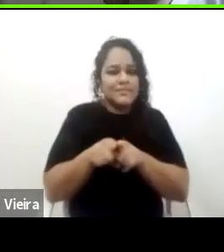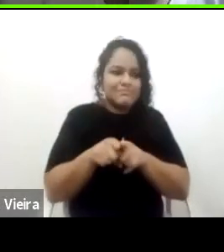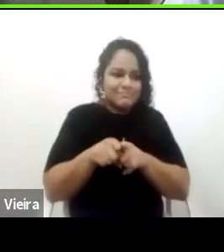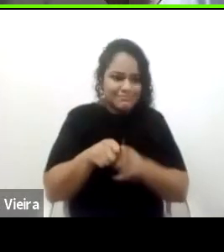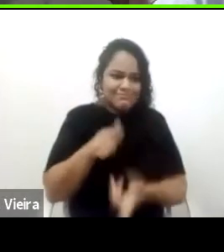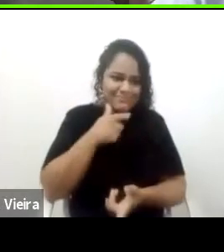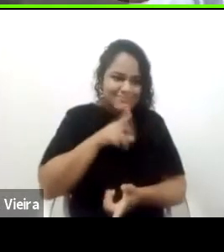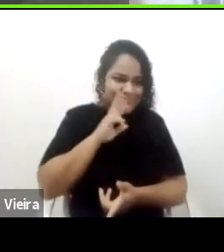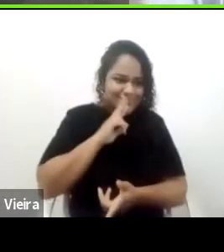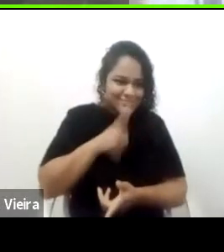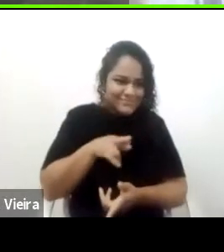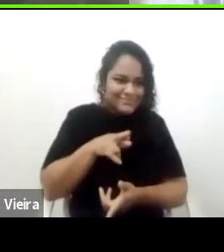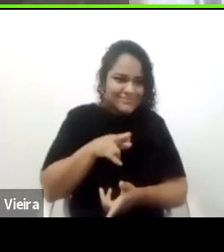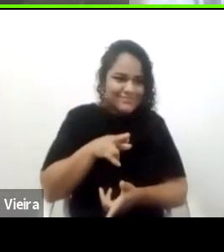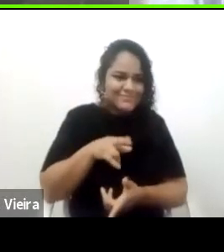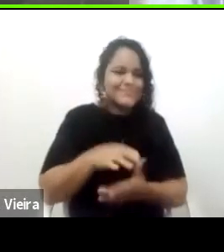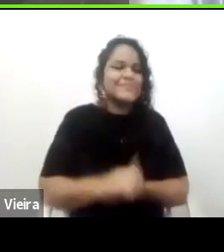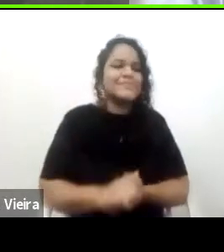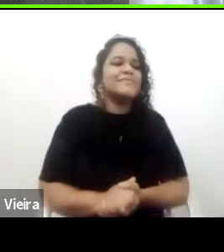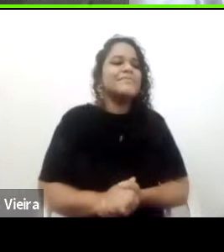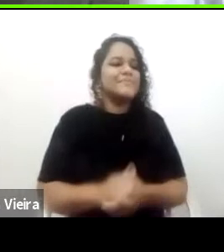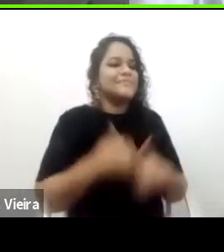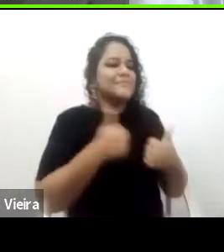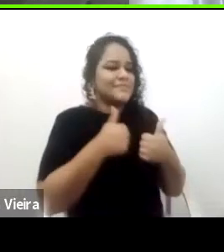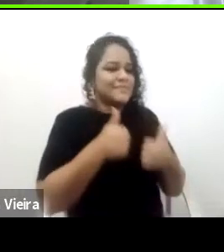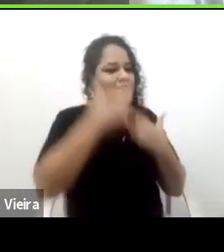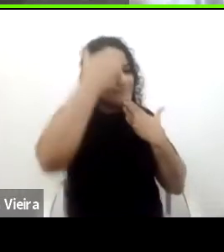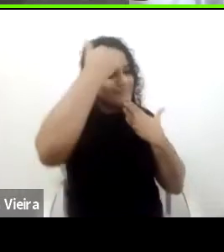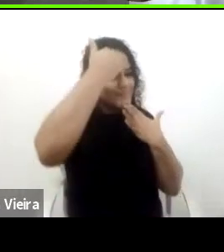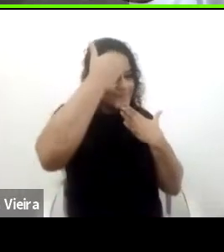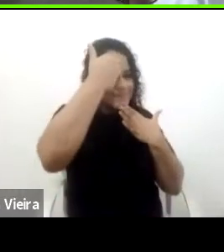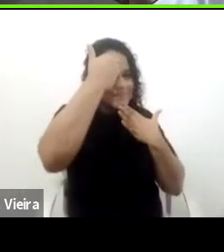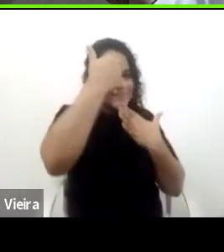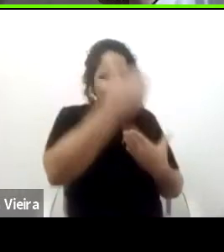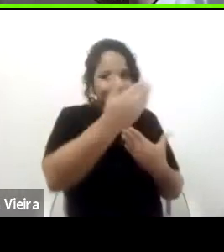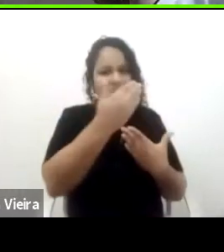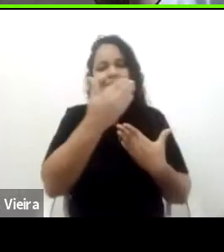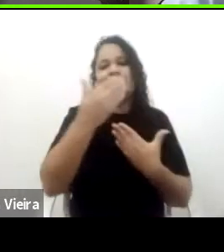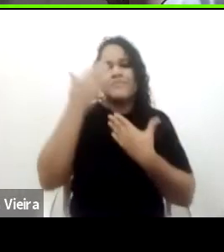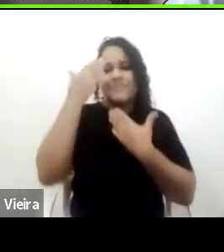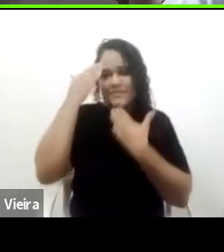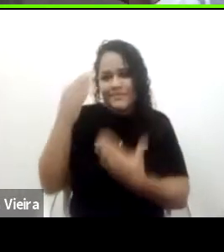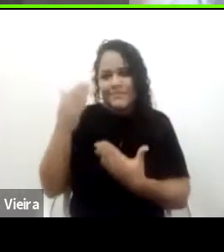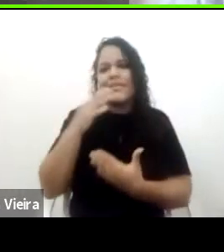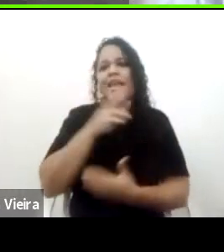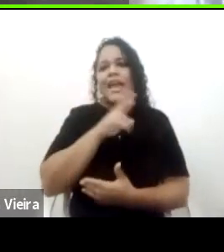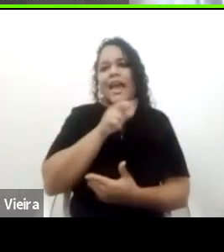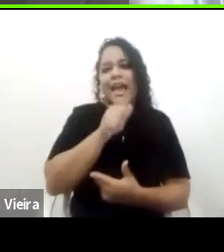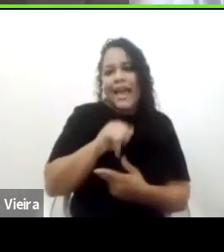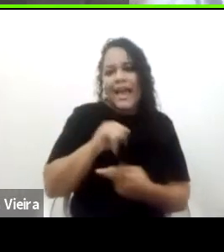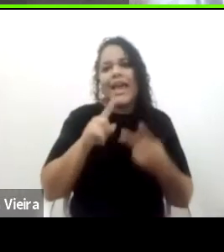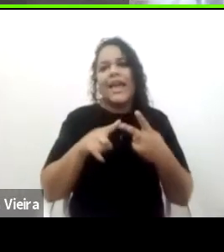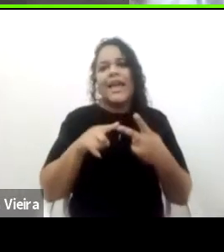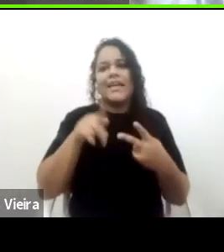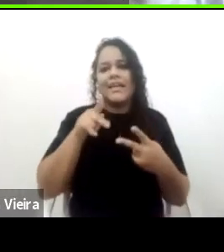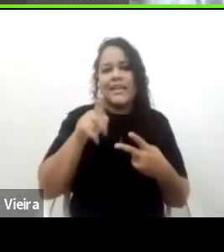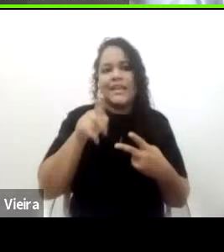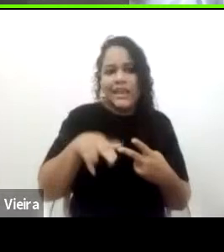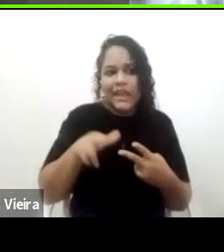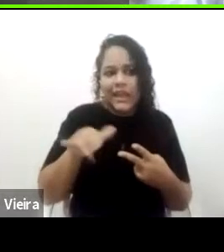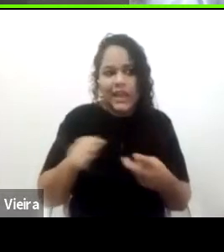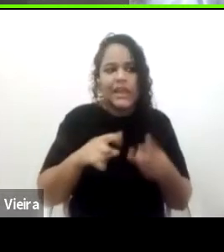Queria agradecer muito então a Rai, a Kênia, o Sander, o Sander está